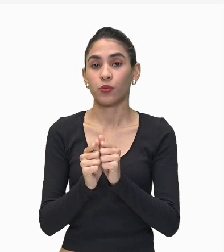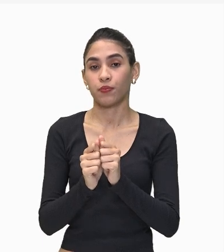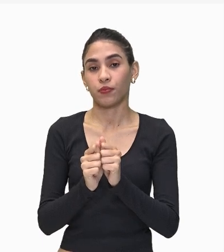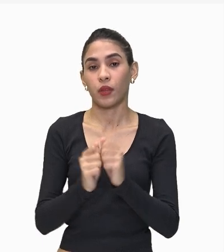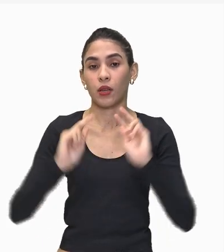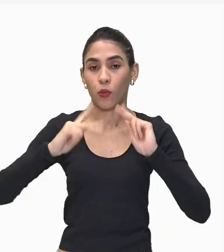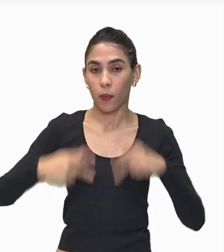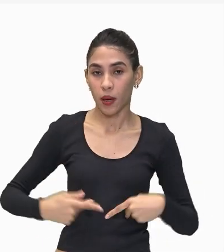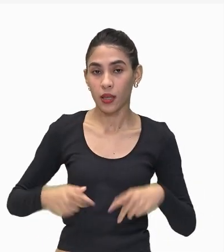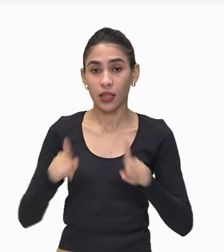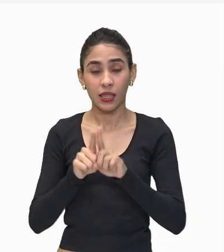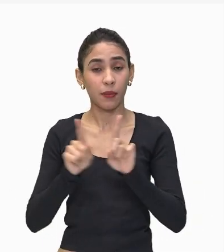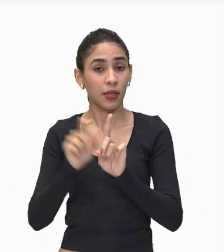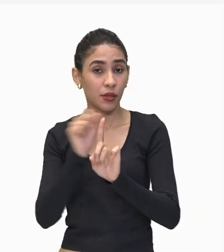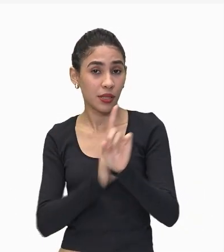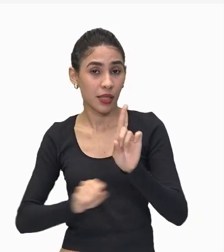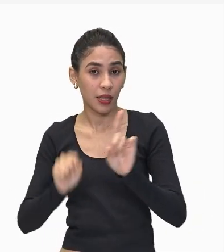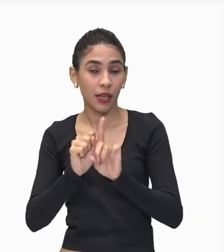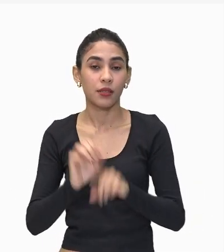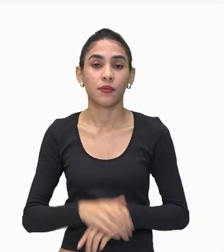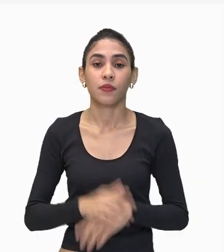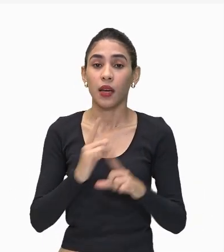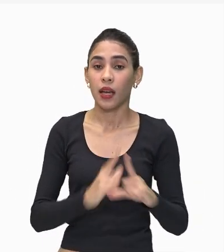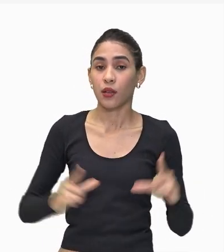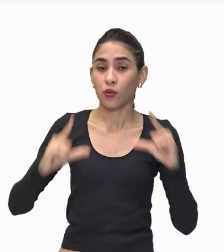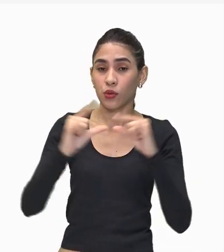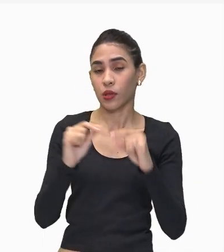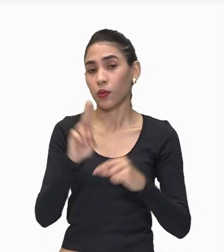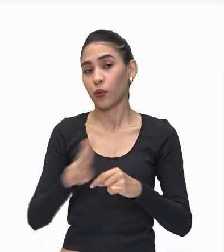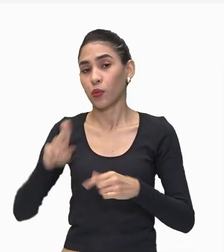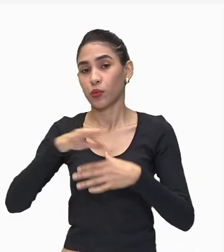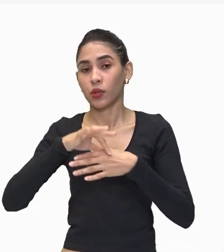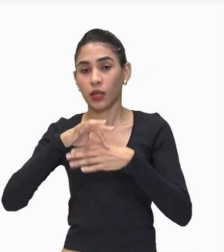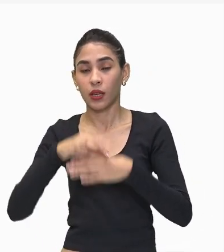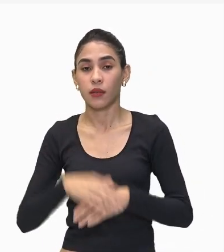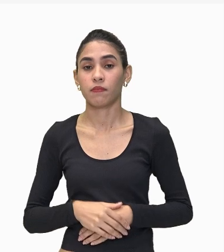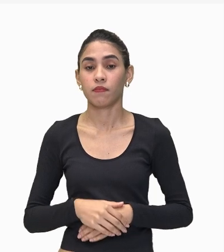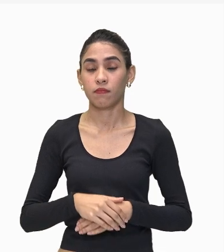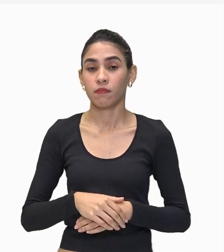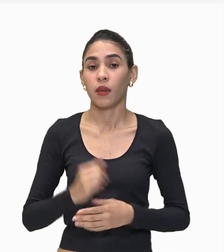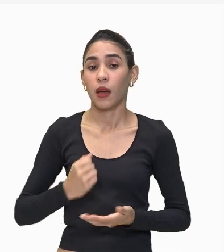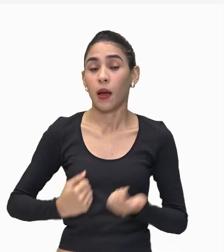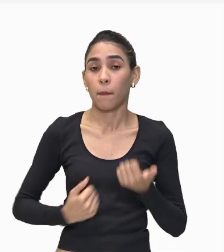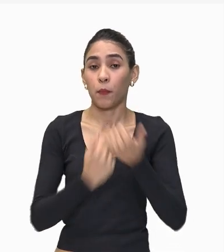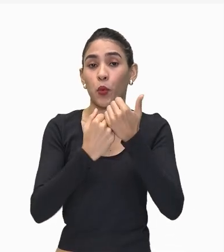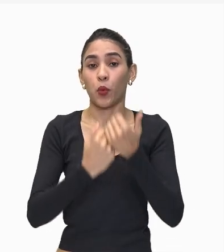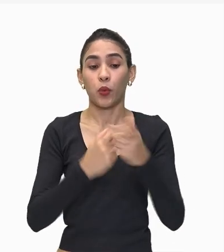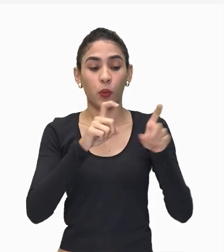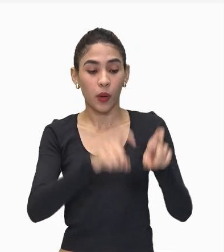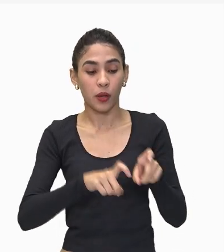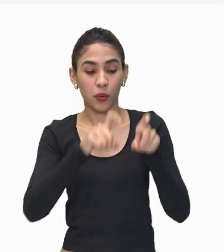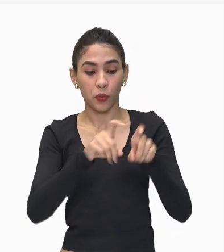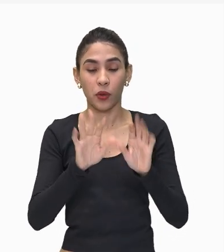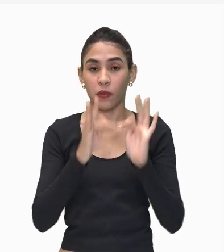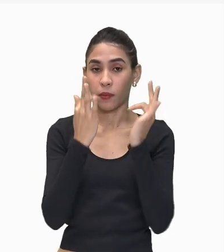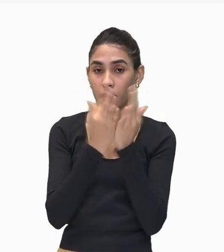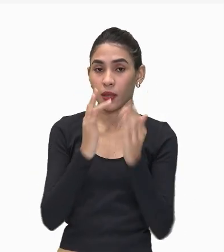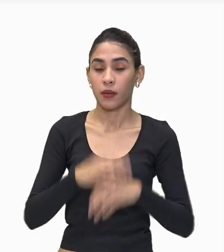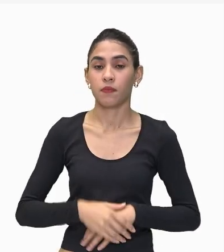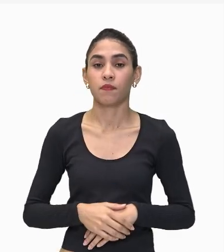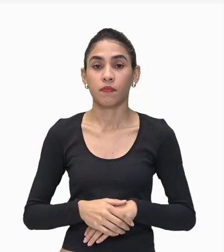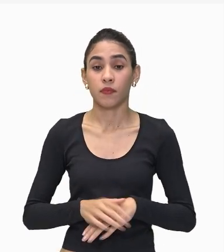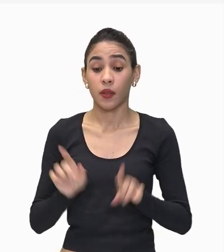Como um todo A redução Do consumo de carne O apoio A agricultura familiar A prática Da coleta